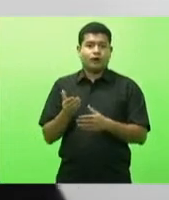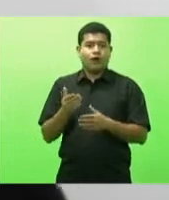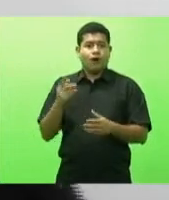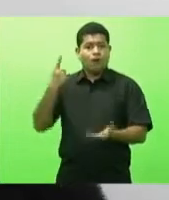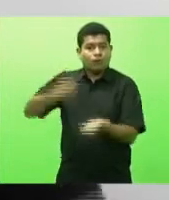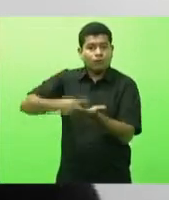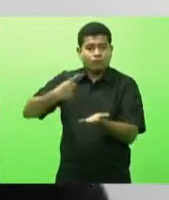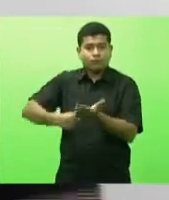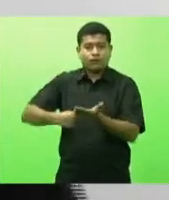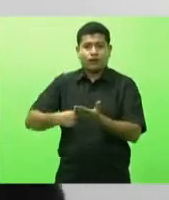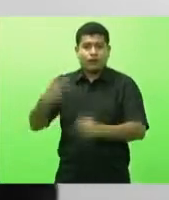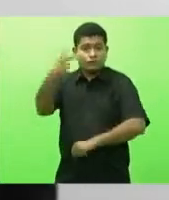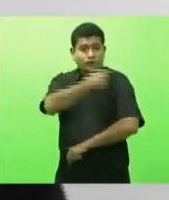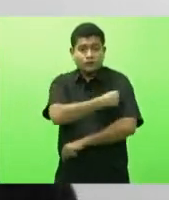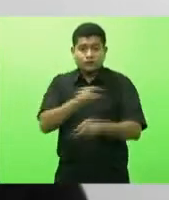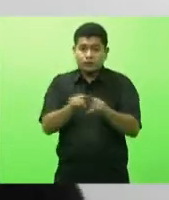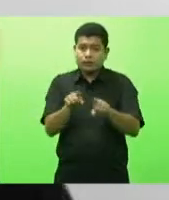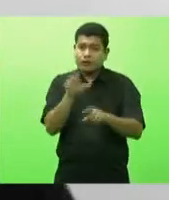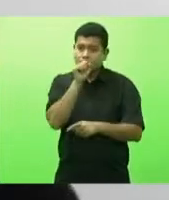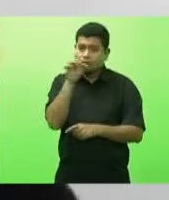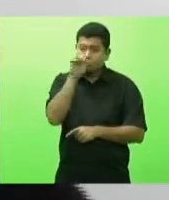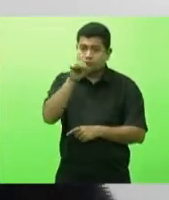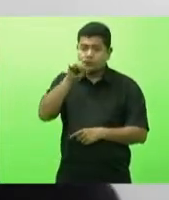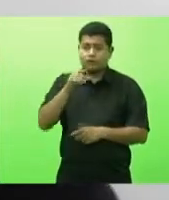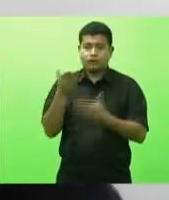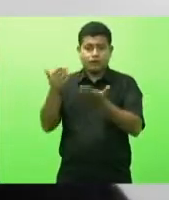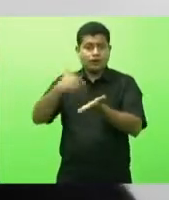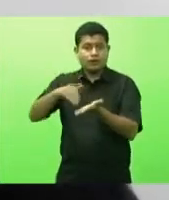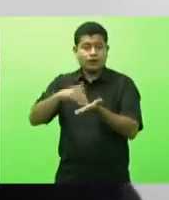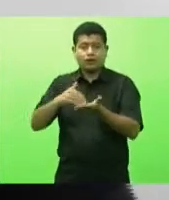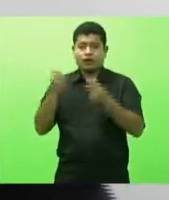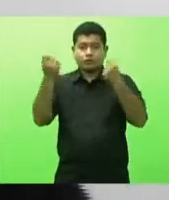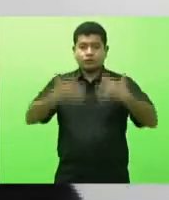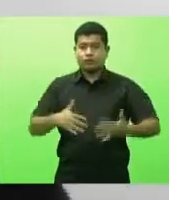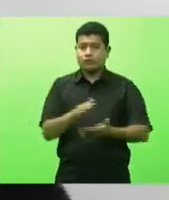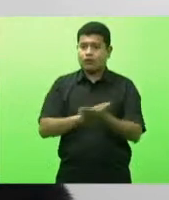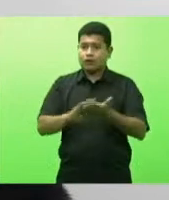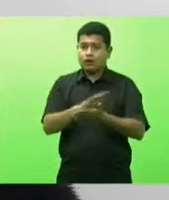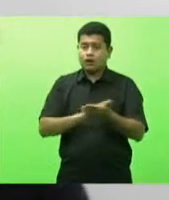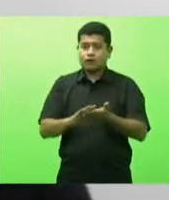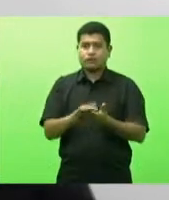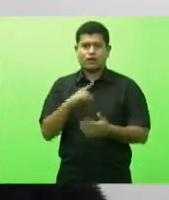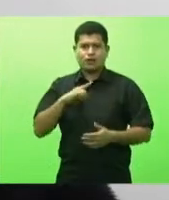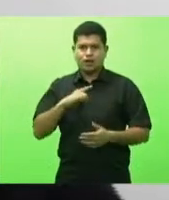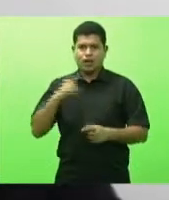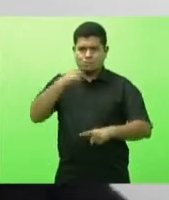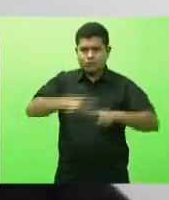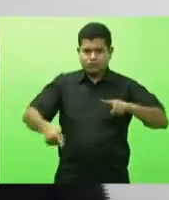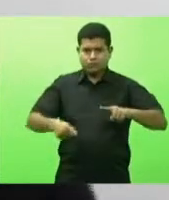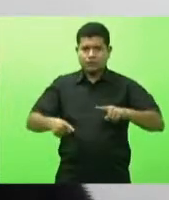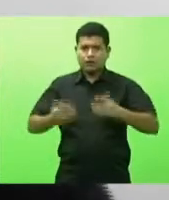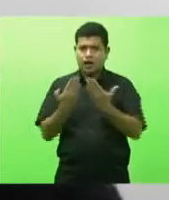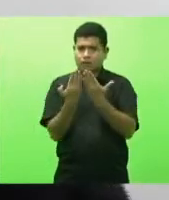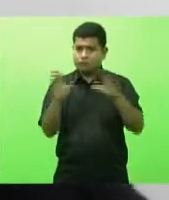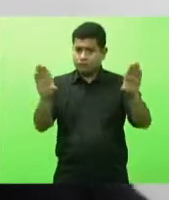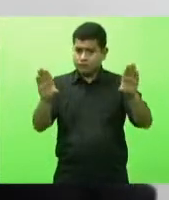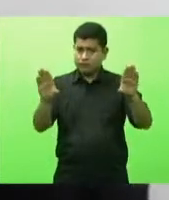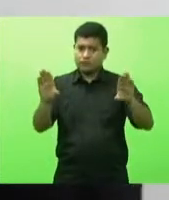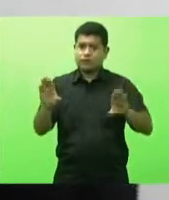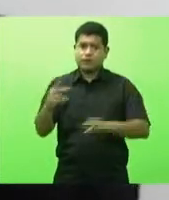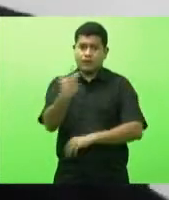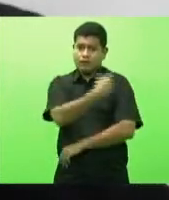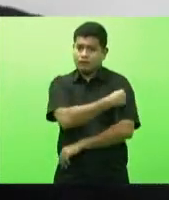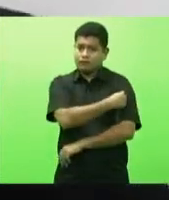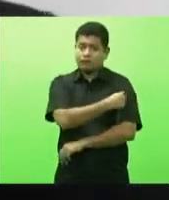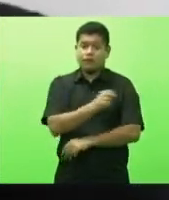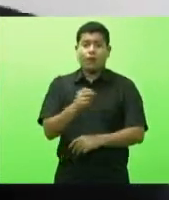não falou sobre isso tem alguma proibição dos municípios abrirem essas salas de vacinas ou por que que eles não